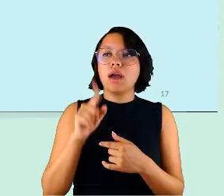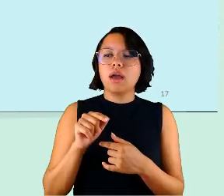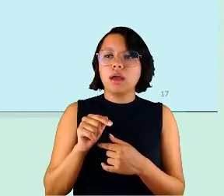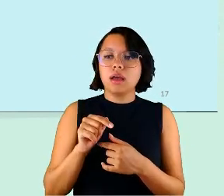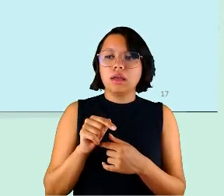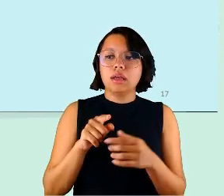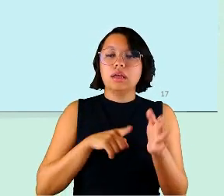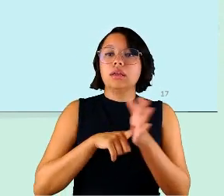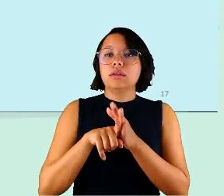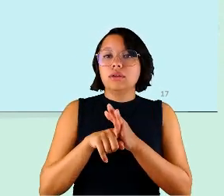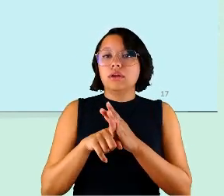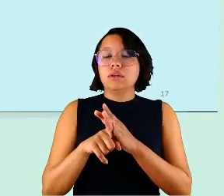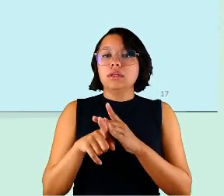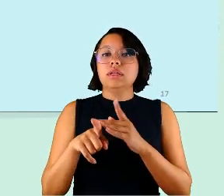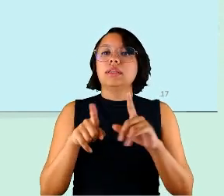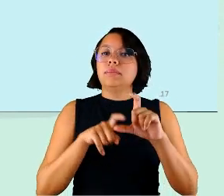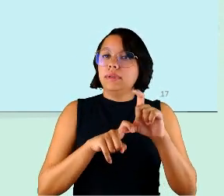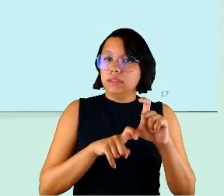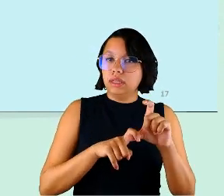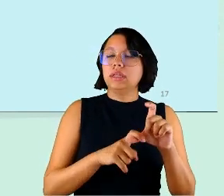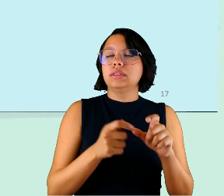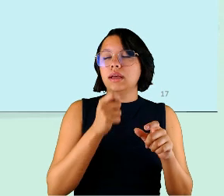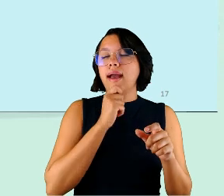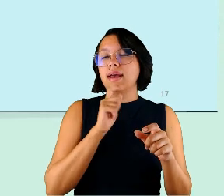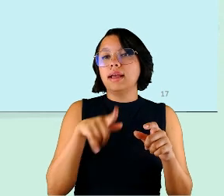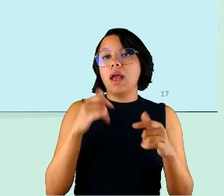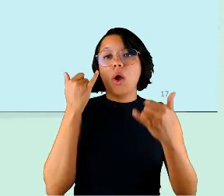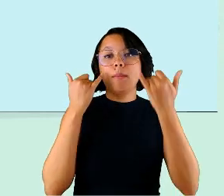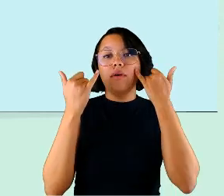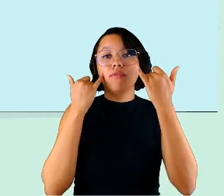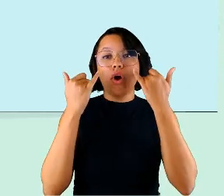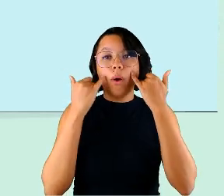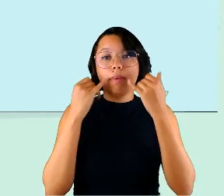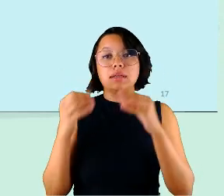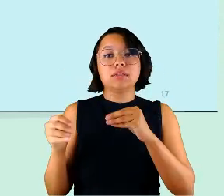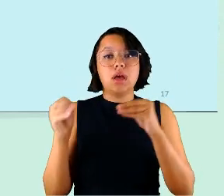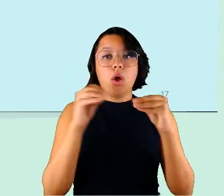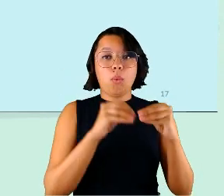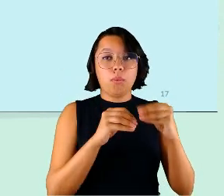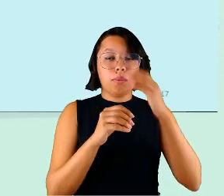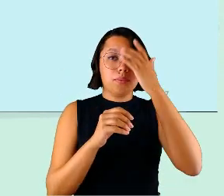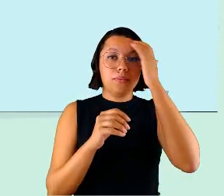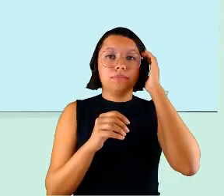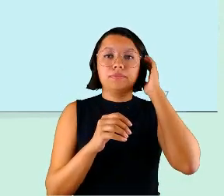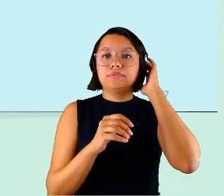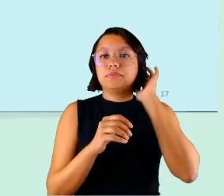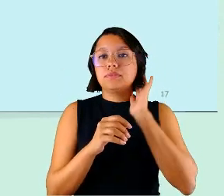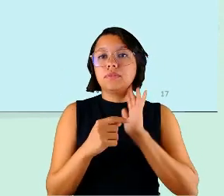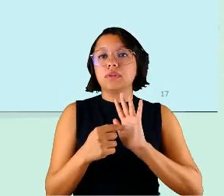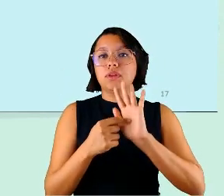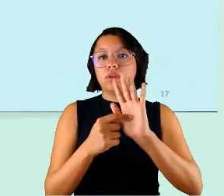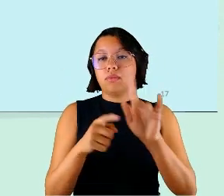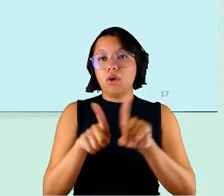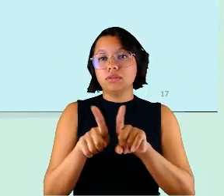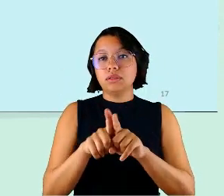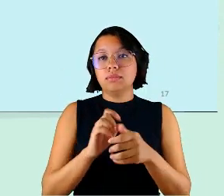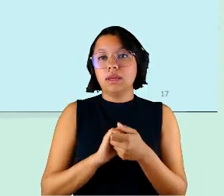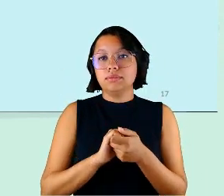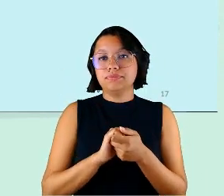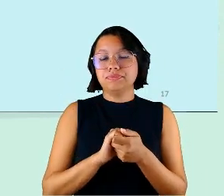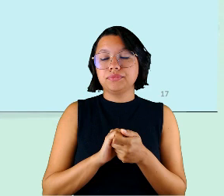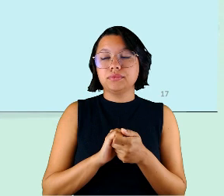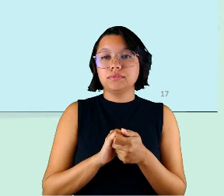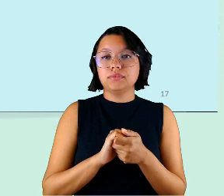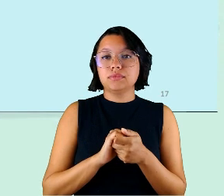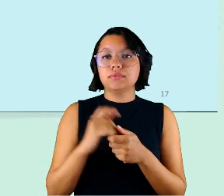aqui a questão da interdependência ainda que é uma informação complementar né e que vai mostrar de novo né que a